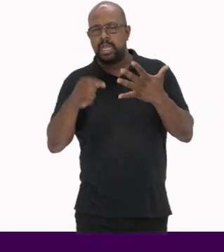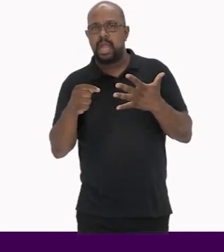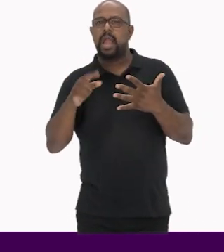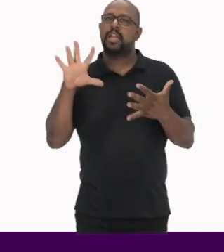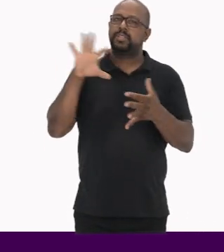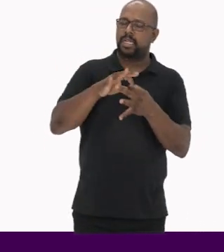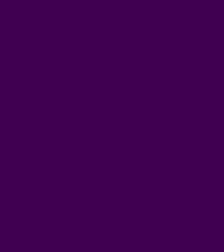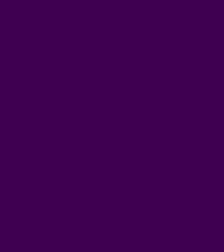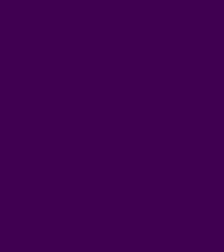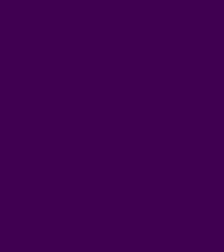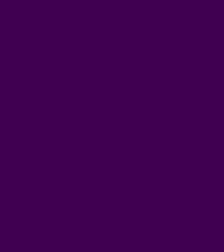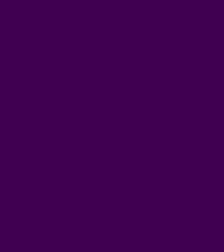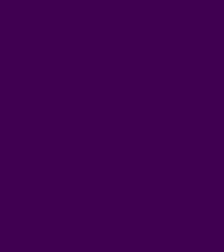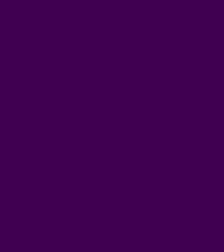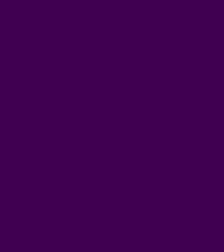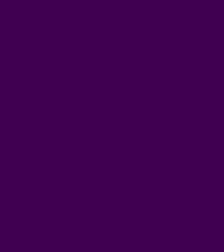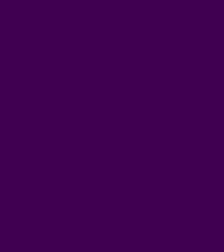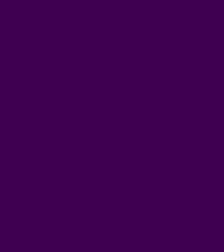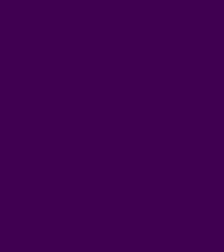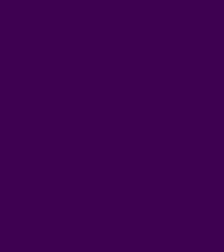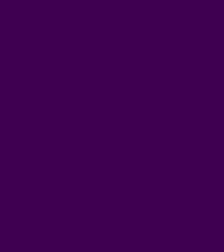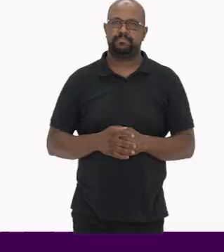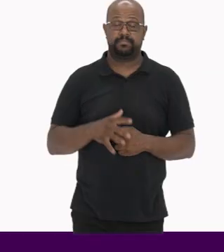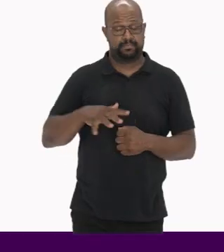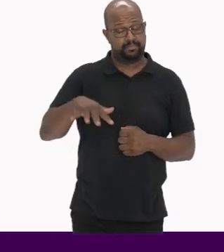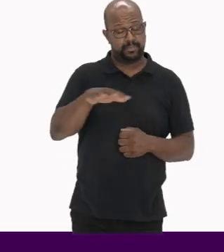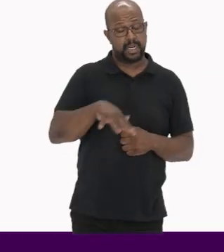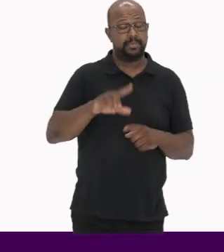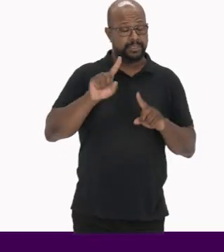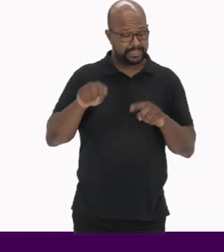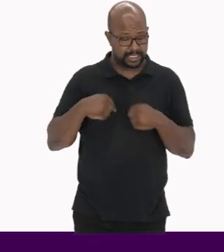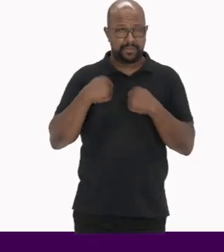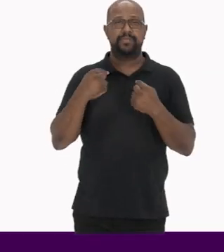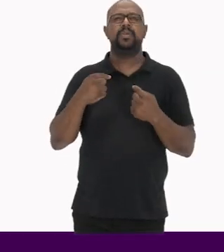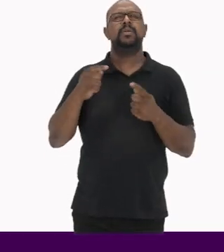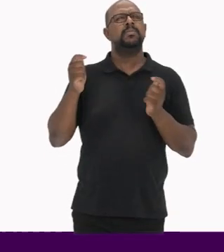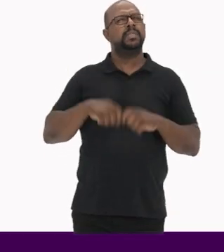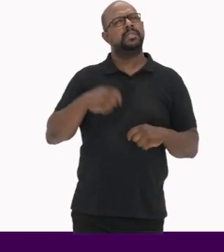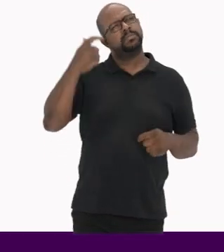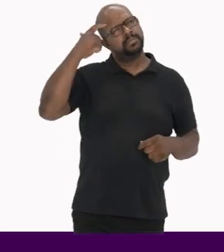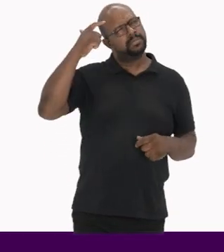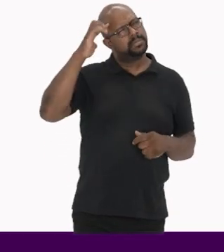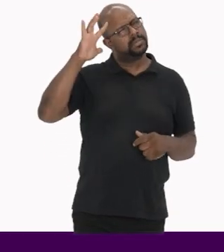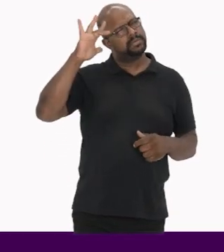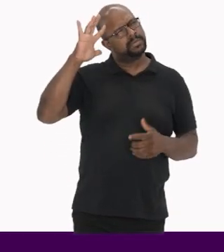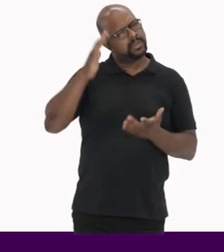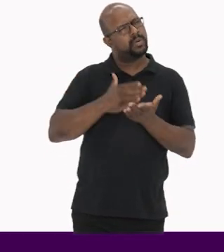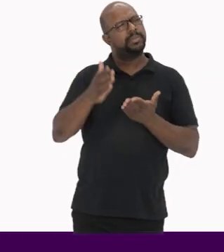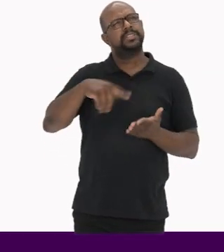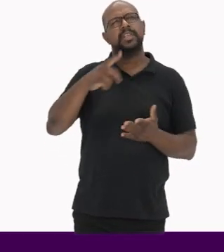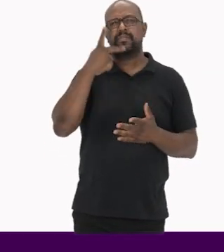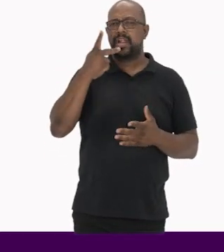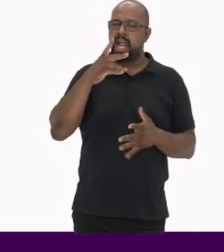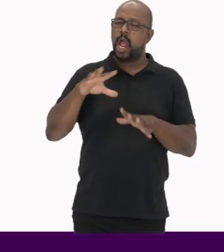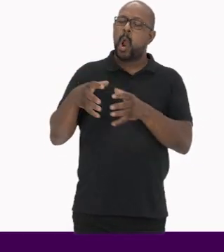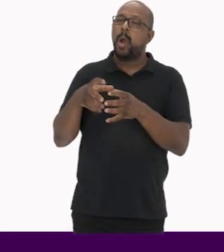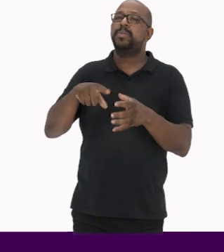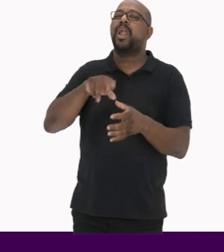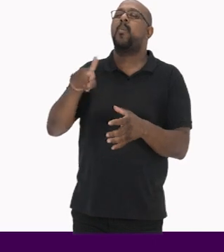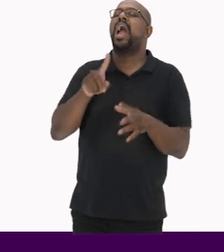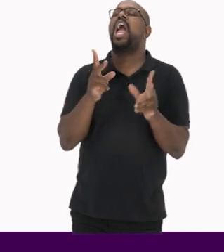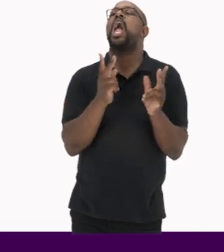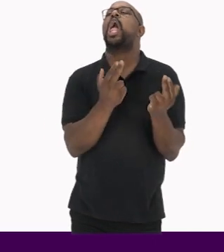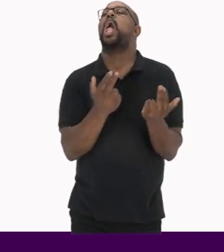dinâmica de trabalho Texto Desafios No campo de desafios podemos começar falando que a comunidade não é